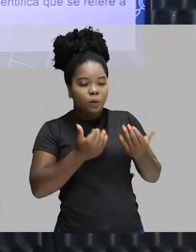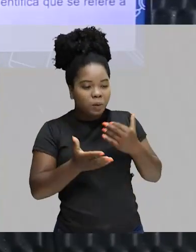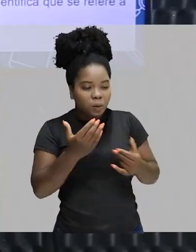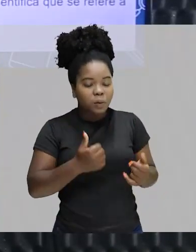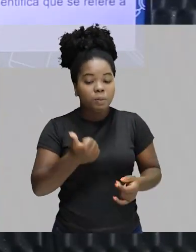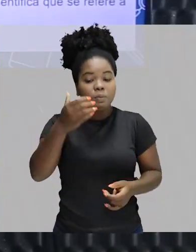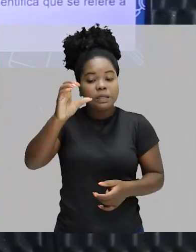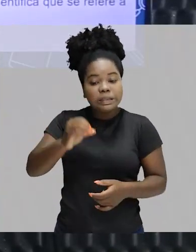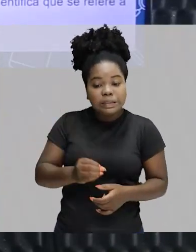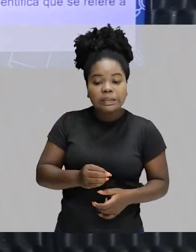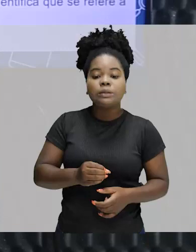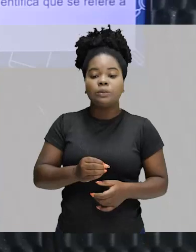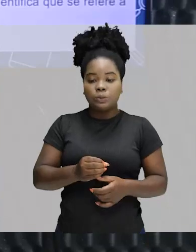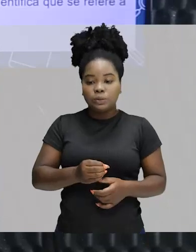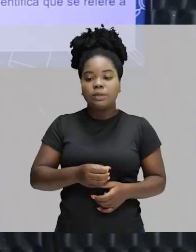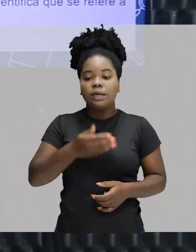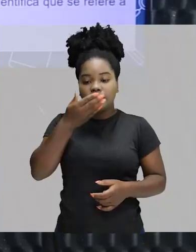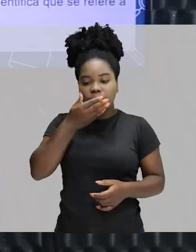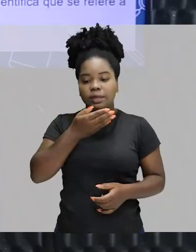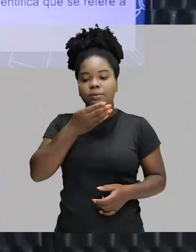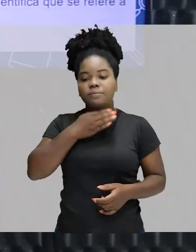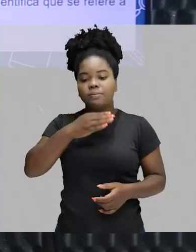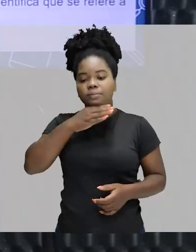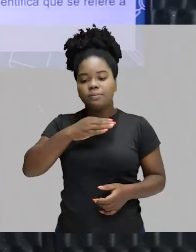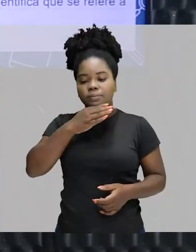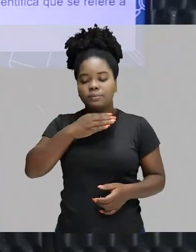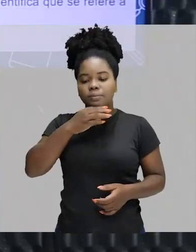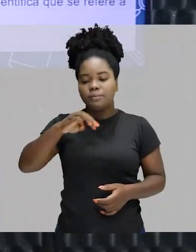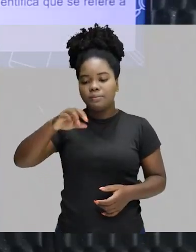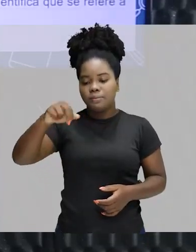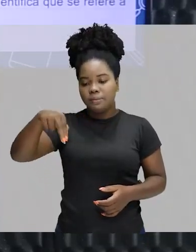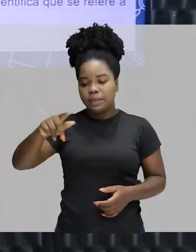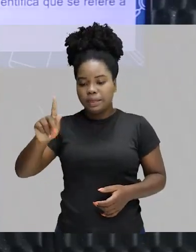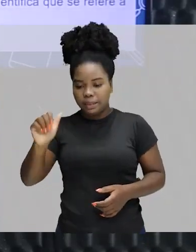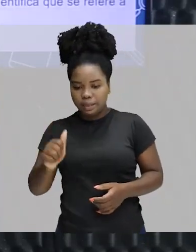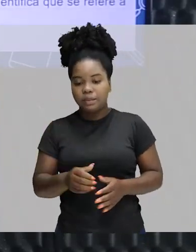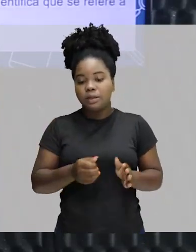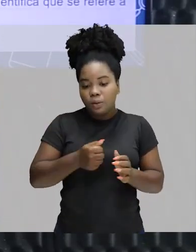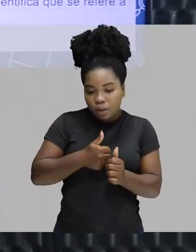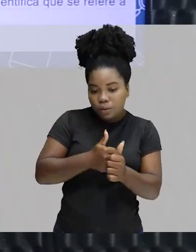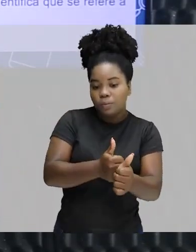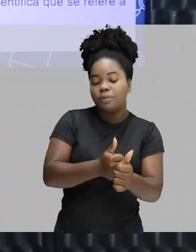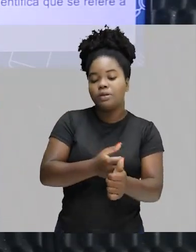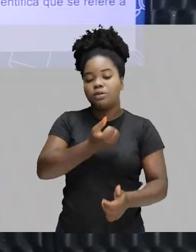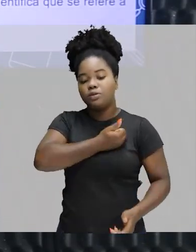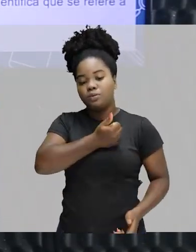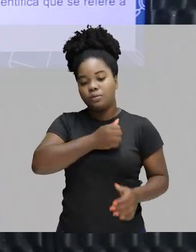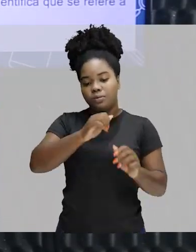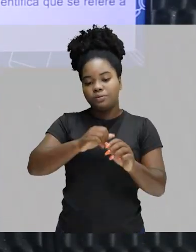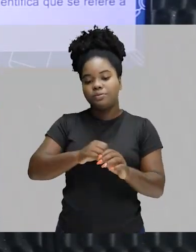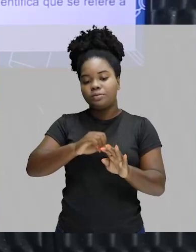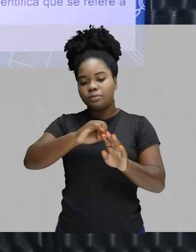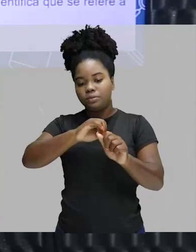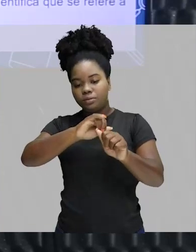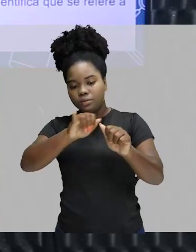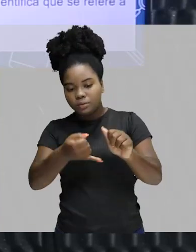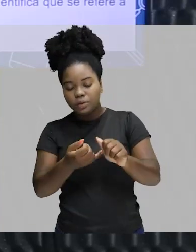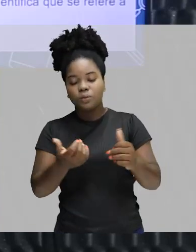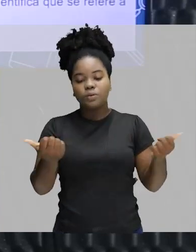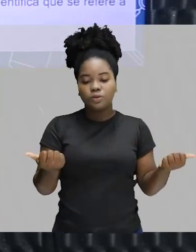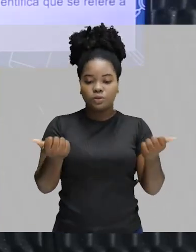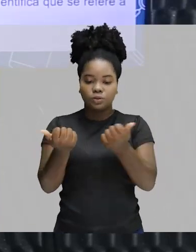mangas. Então, aí no caso, está acompanhando, ele é um numeral adjetivo. Quando substitui o